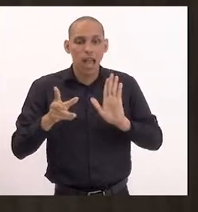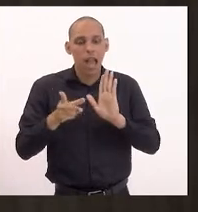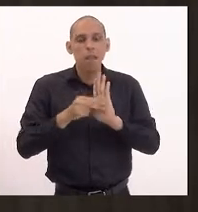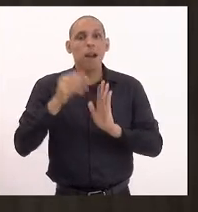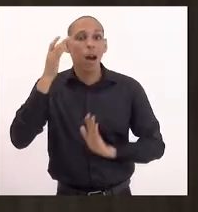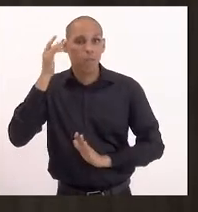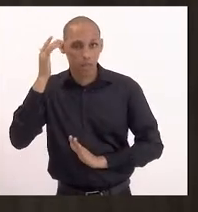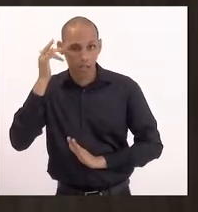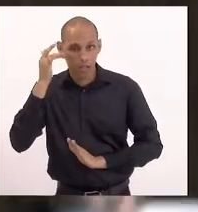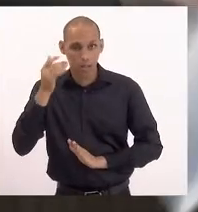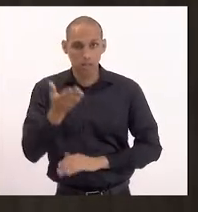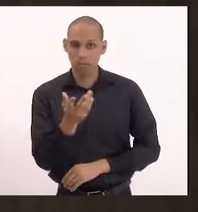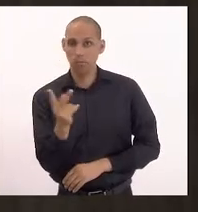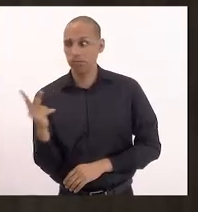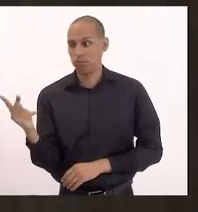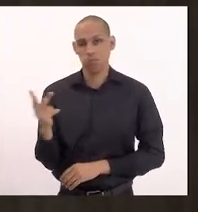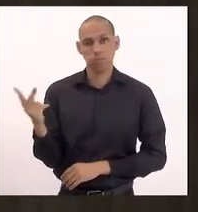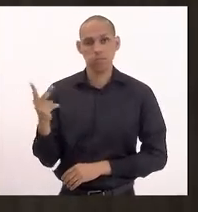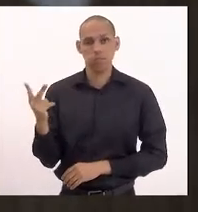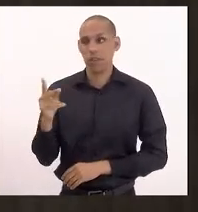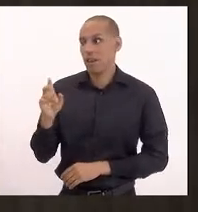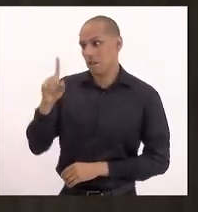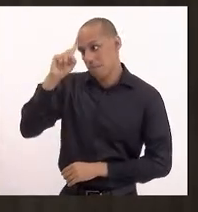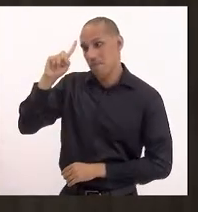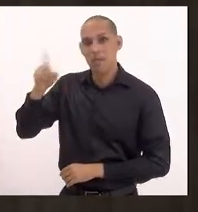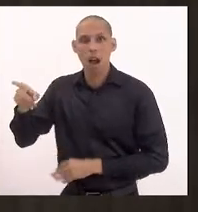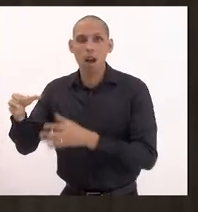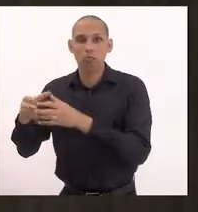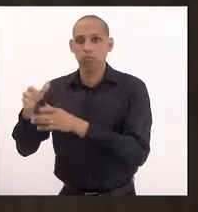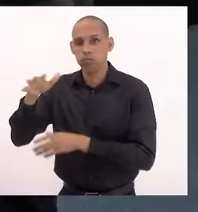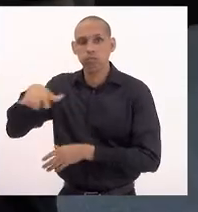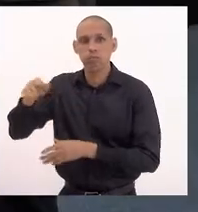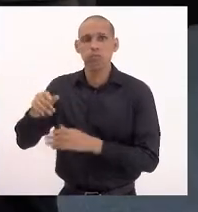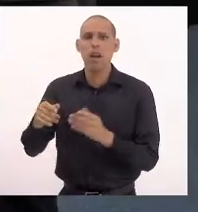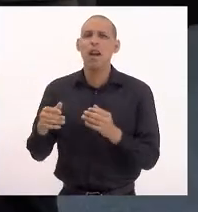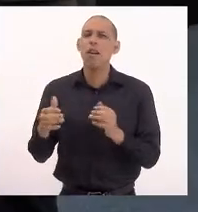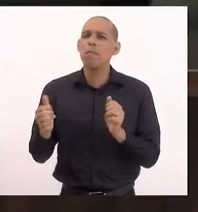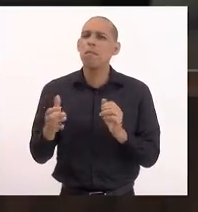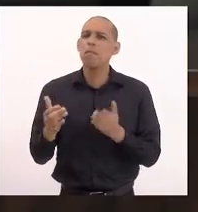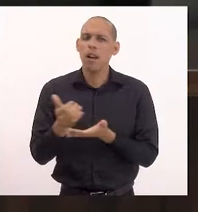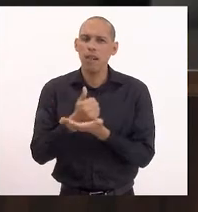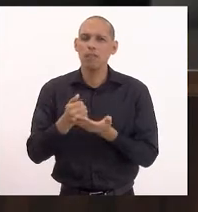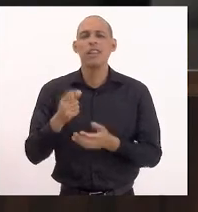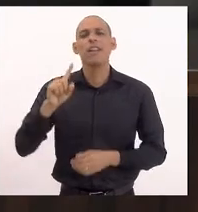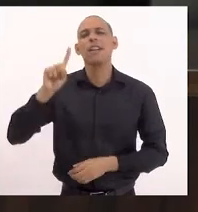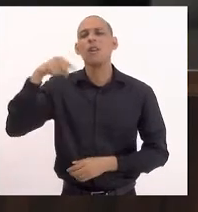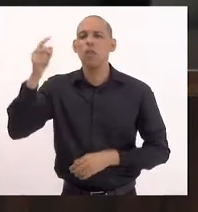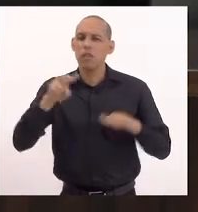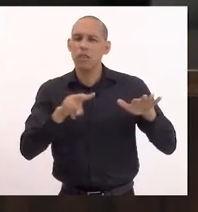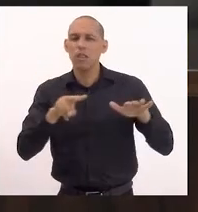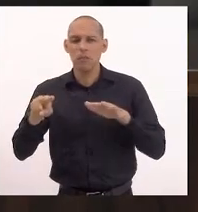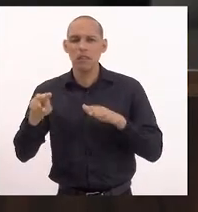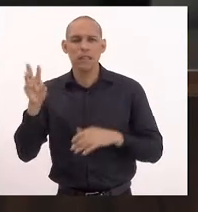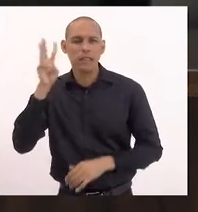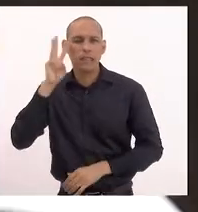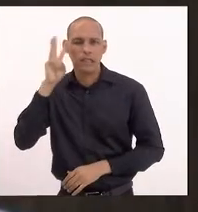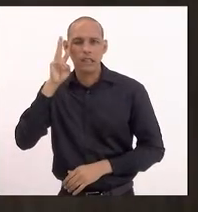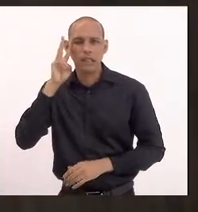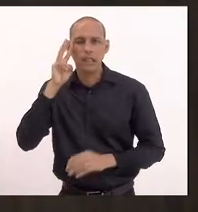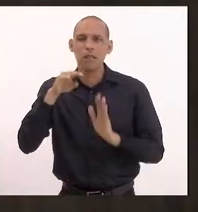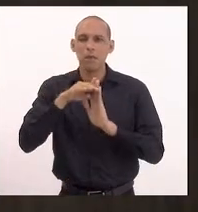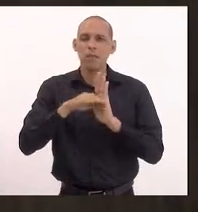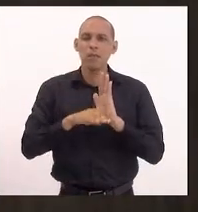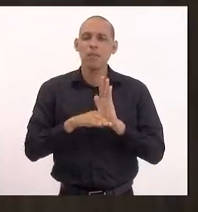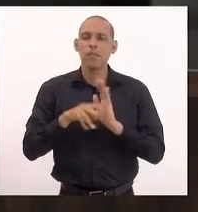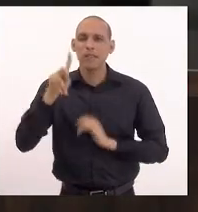presidente, ela dava ordem ao gabinete, ela pegava o dela. Eu vou trazer para a próxima semana, terça-feira vai estar em pauta. Sou o presidente.